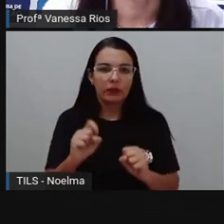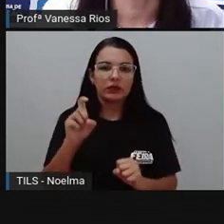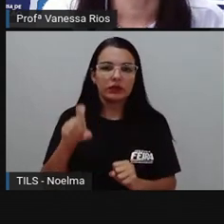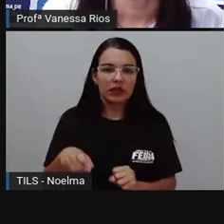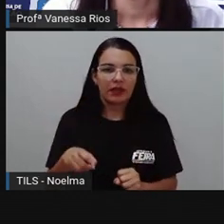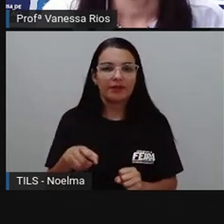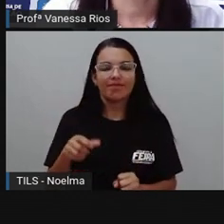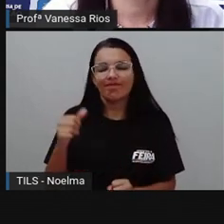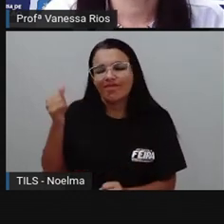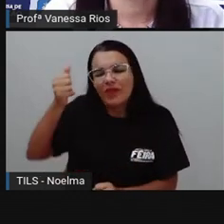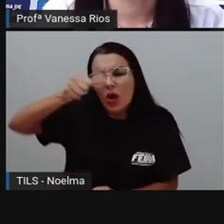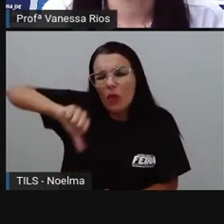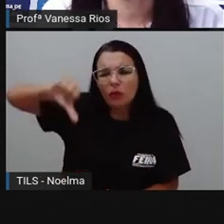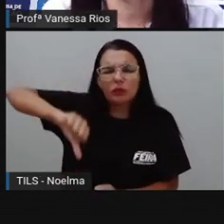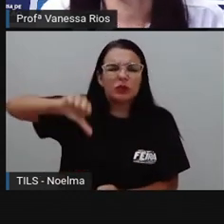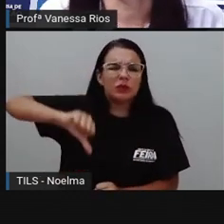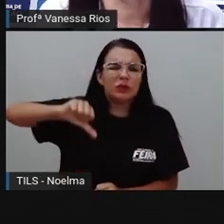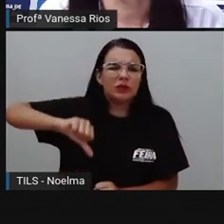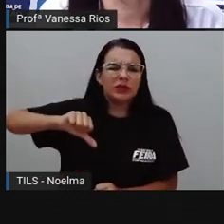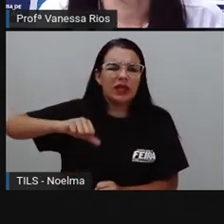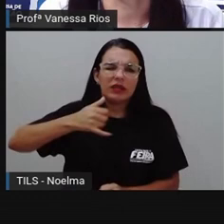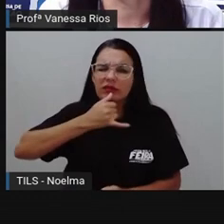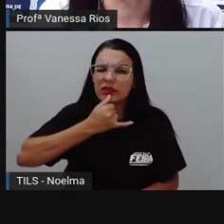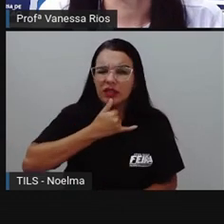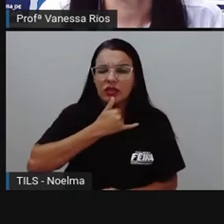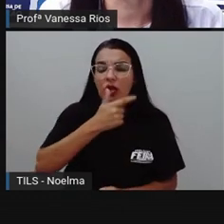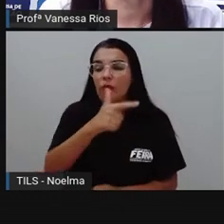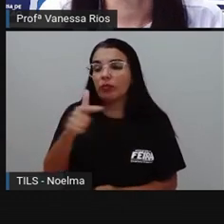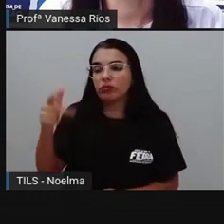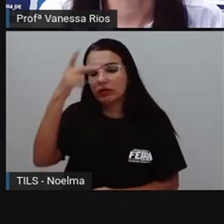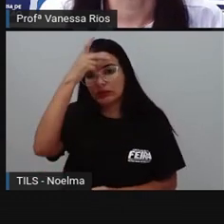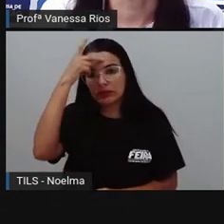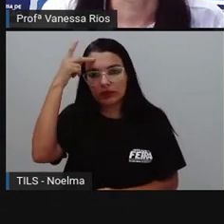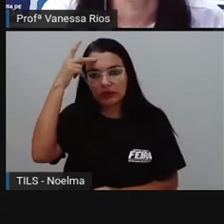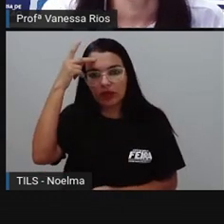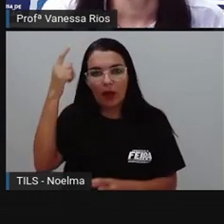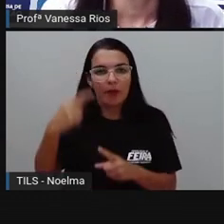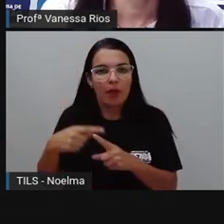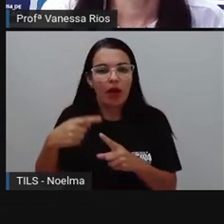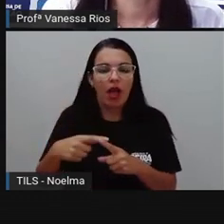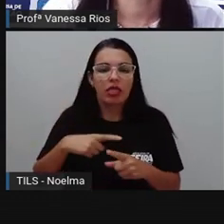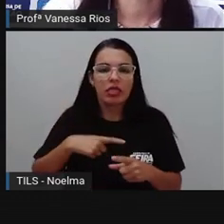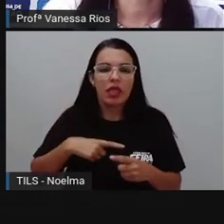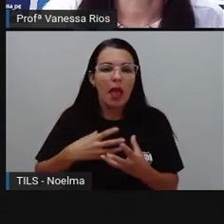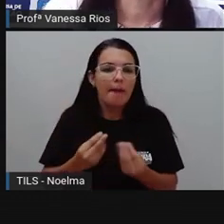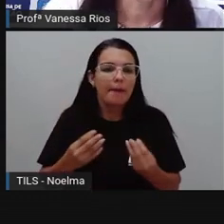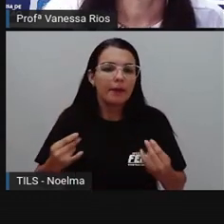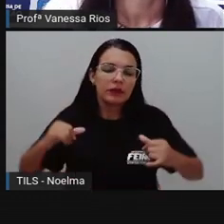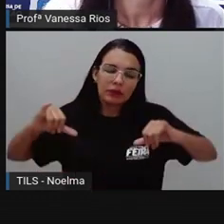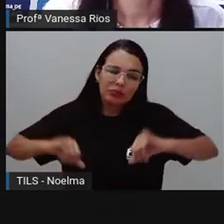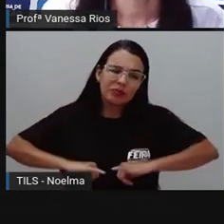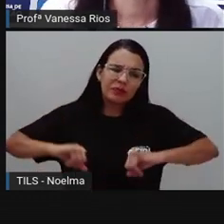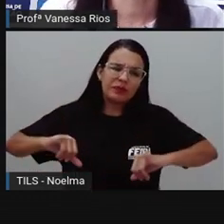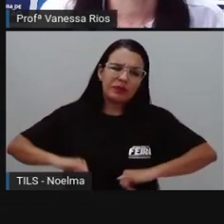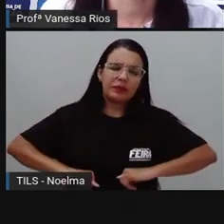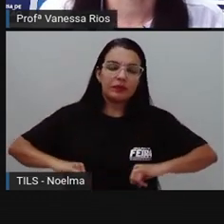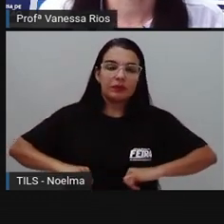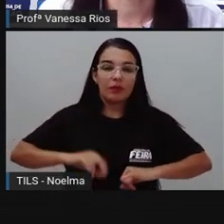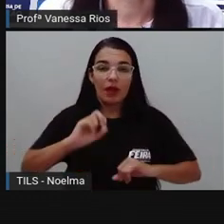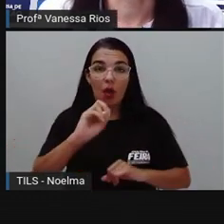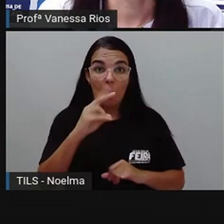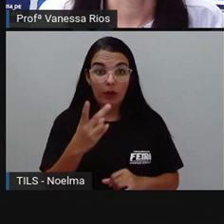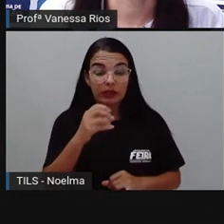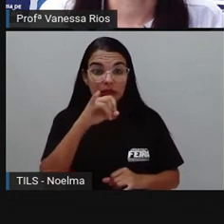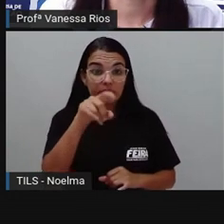pessoa. As consequências negativas para isto são enormes. Se você sofre ou conhece